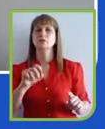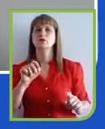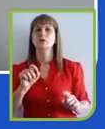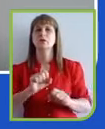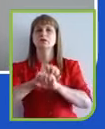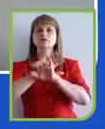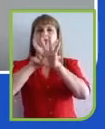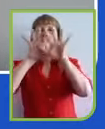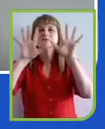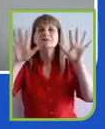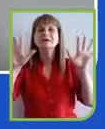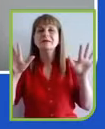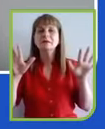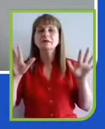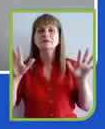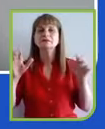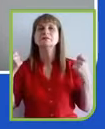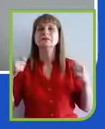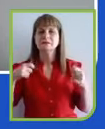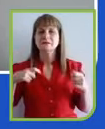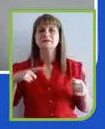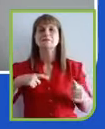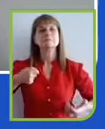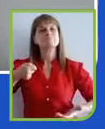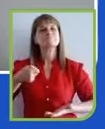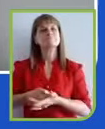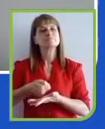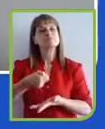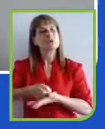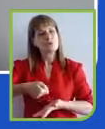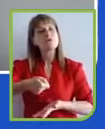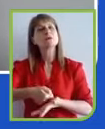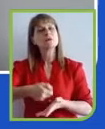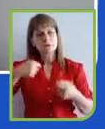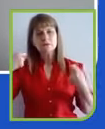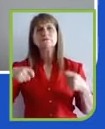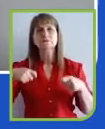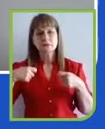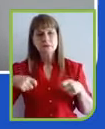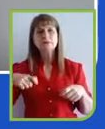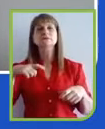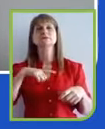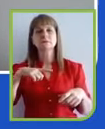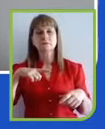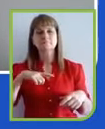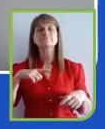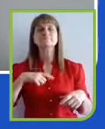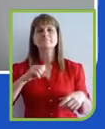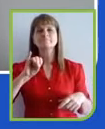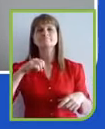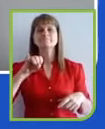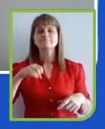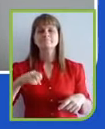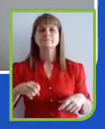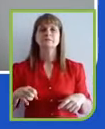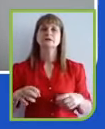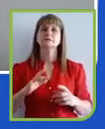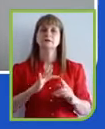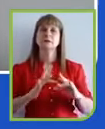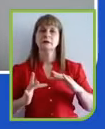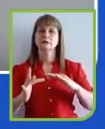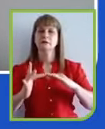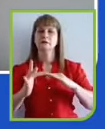uma cobrança por todos os públicos, a gente está falando aqui dos stakeholders, redes sociais, e essa